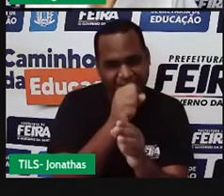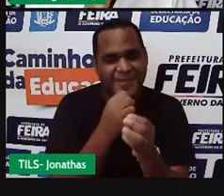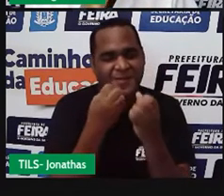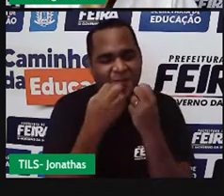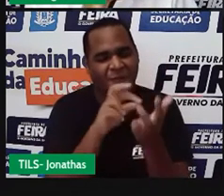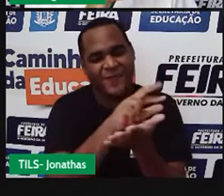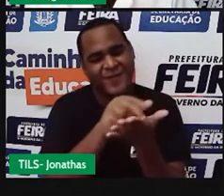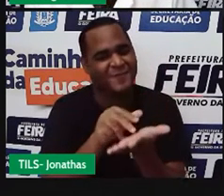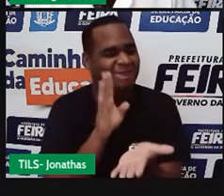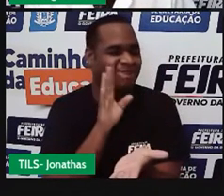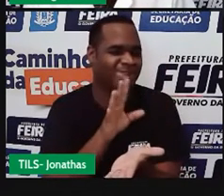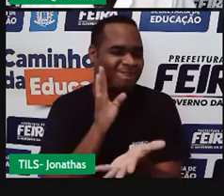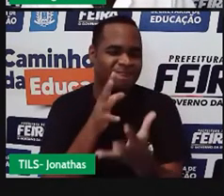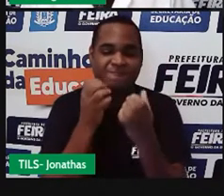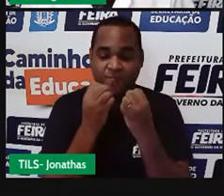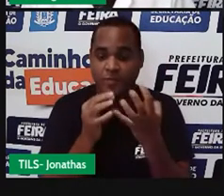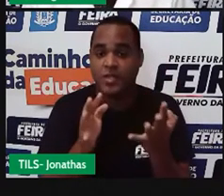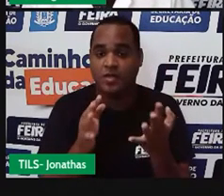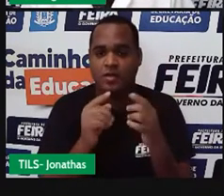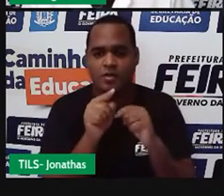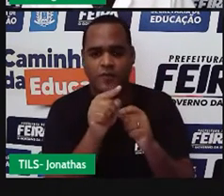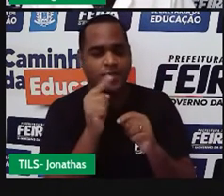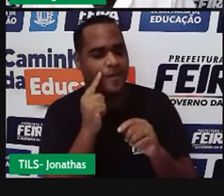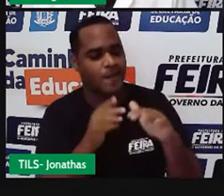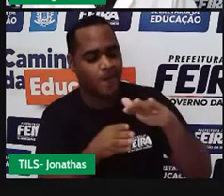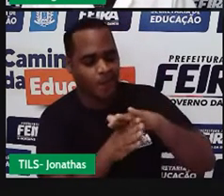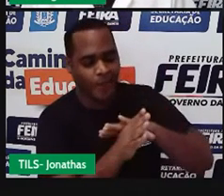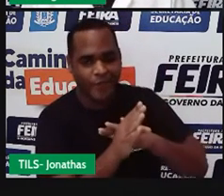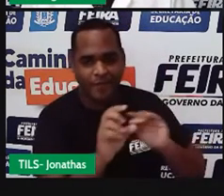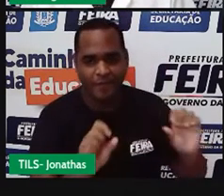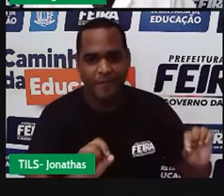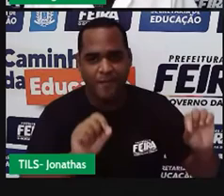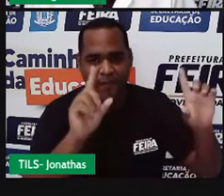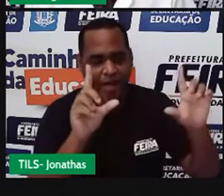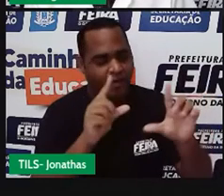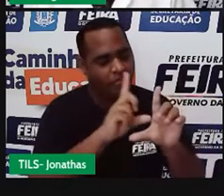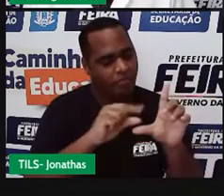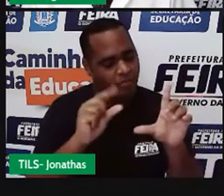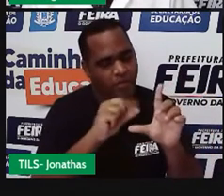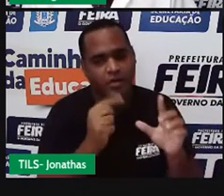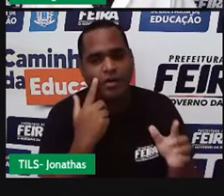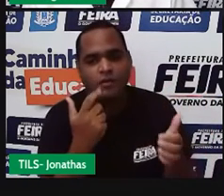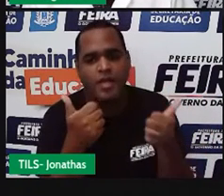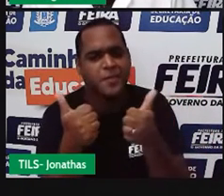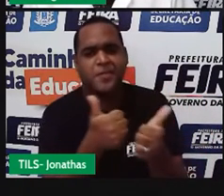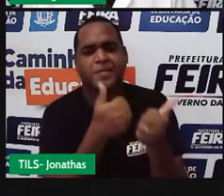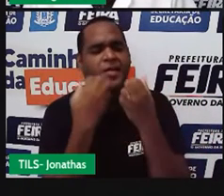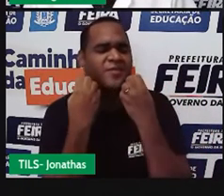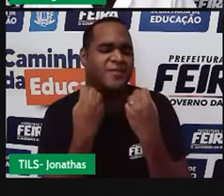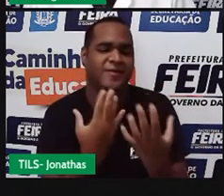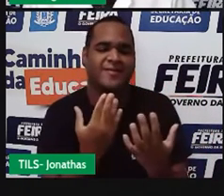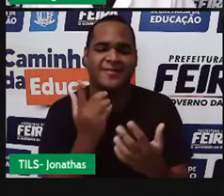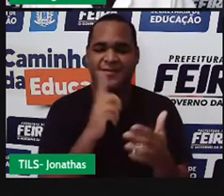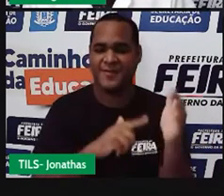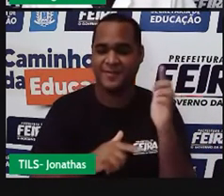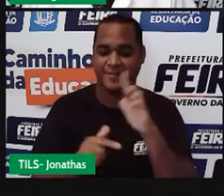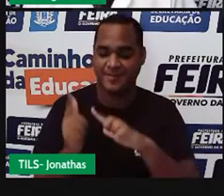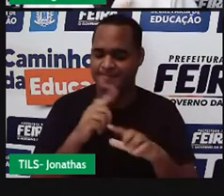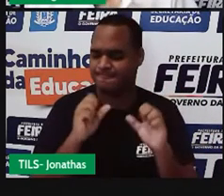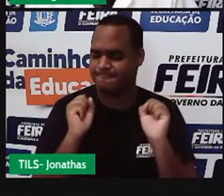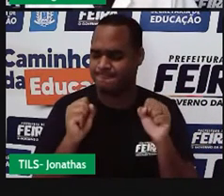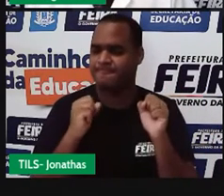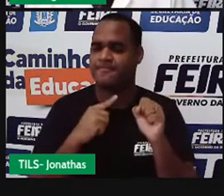a que você possa entrar, né? Nesse site, nesse link, para que você possa conhecer um pouquinho melhor